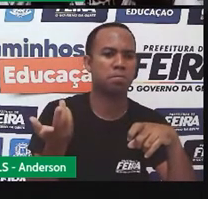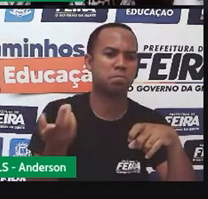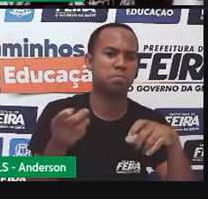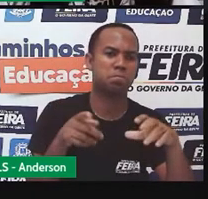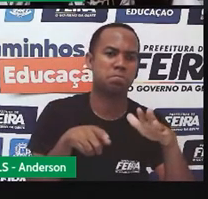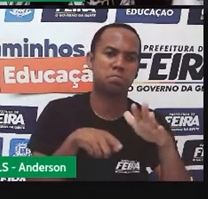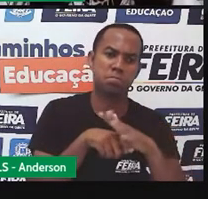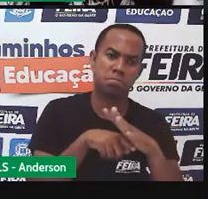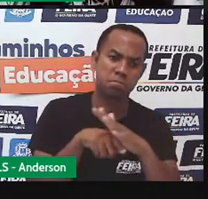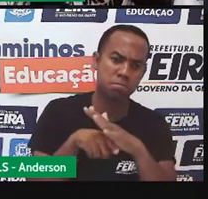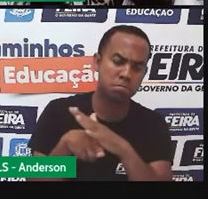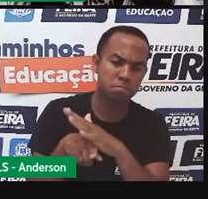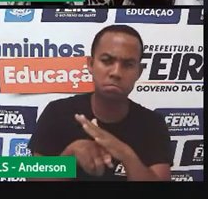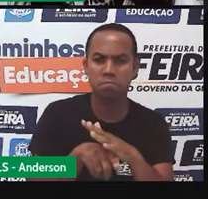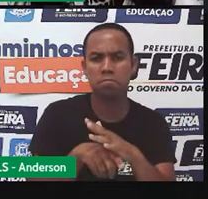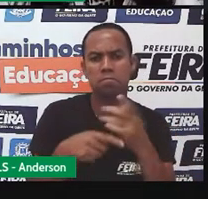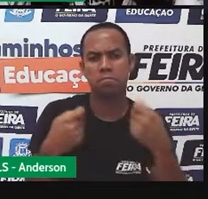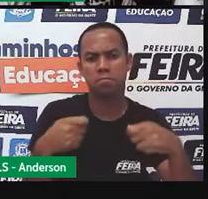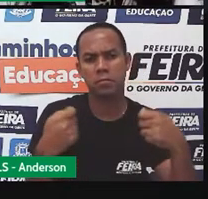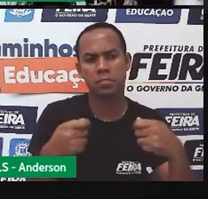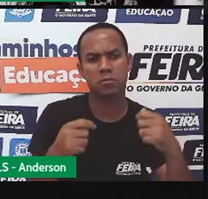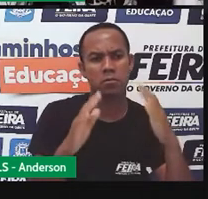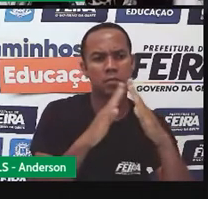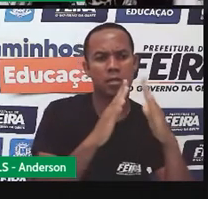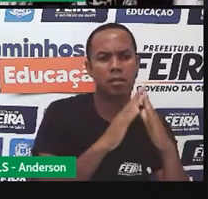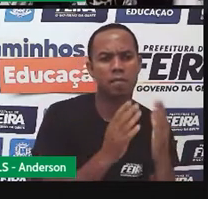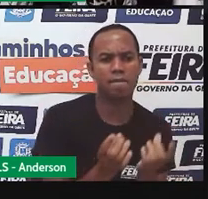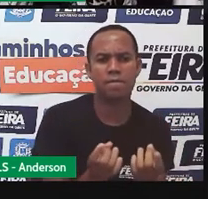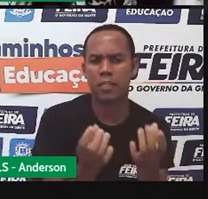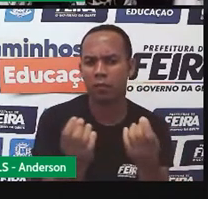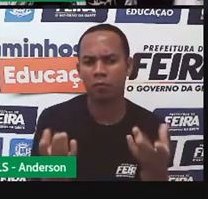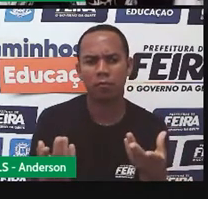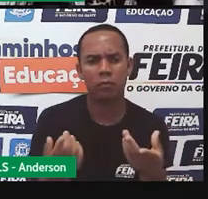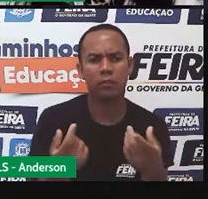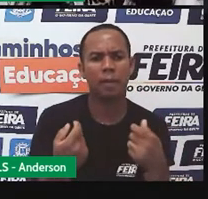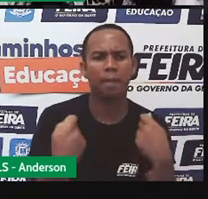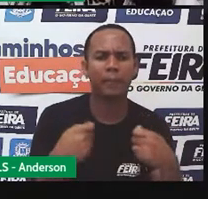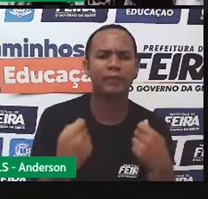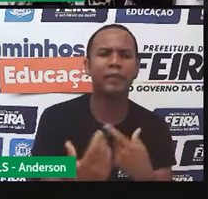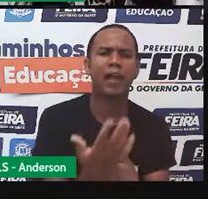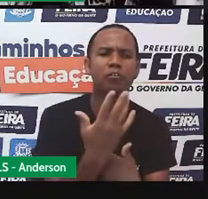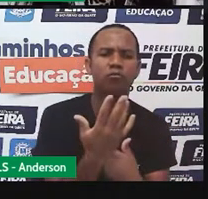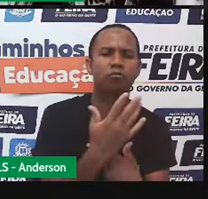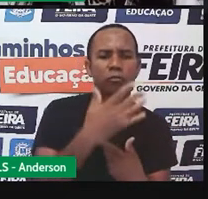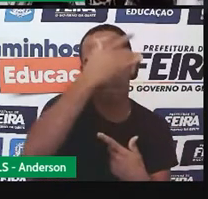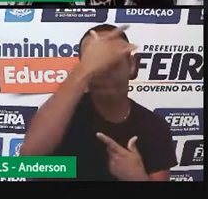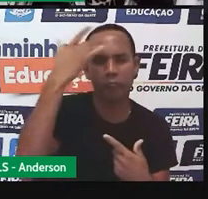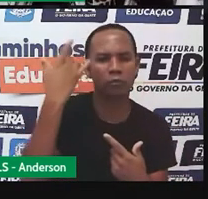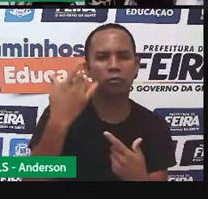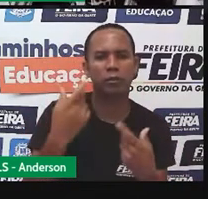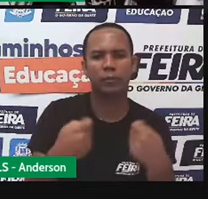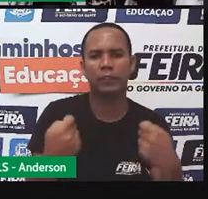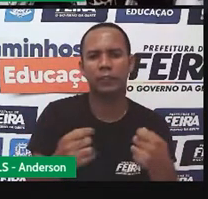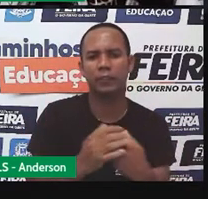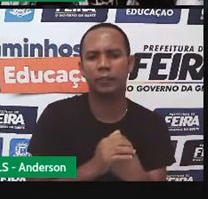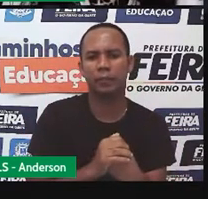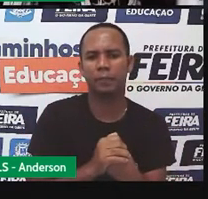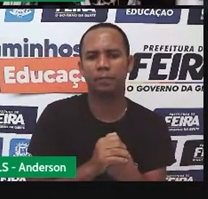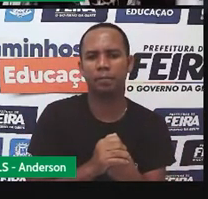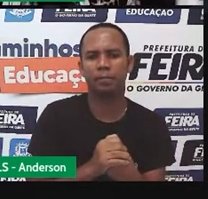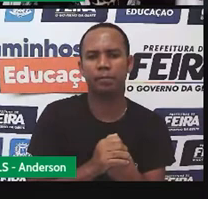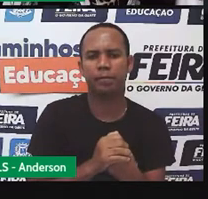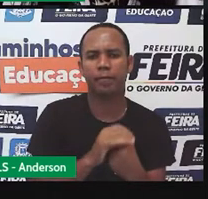ela precisou vender os móveis da casa e precisa de doações para continuar com o abrigo. O abrigo